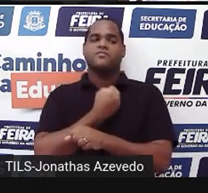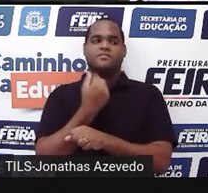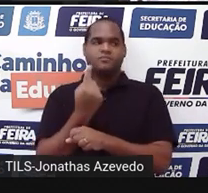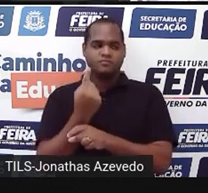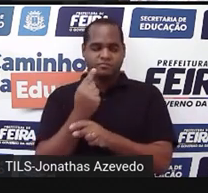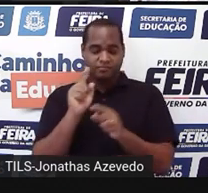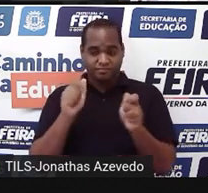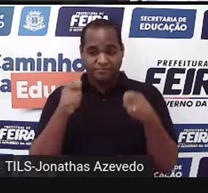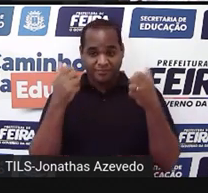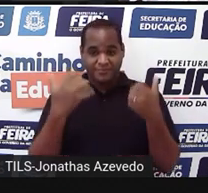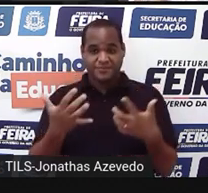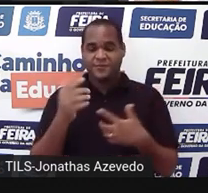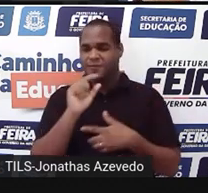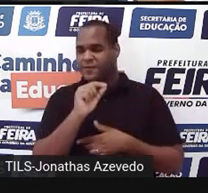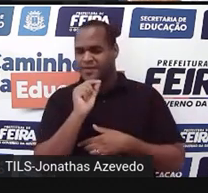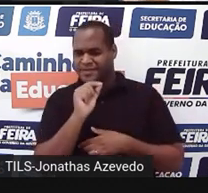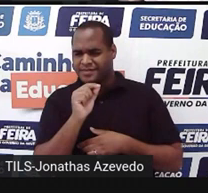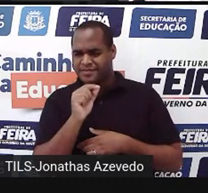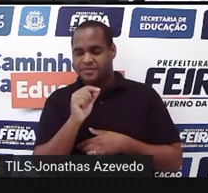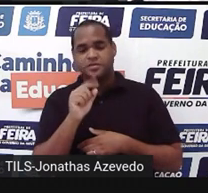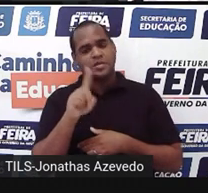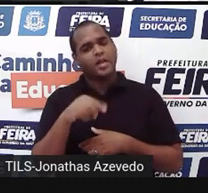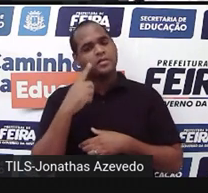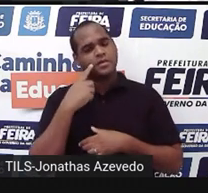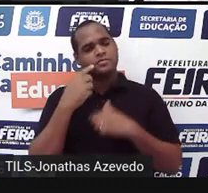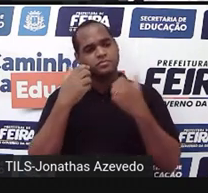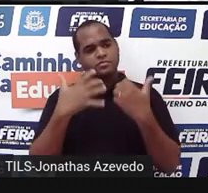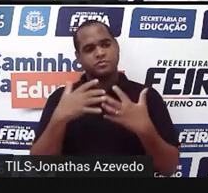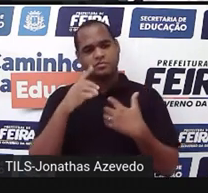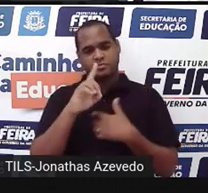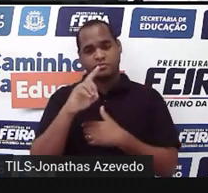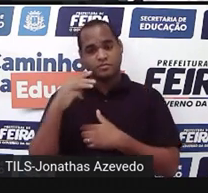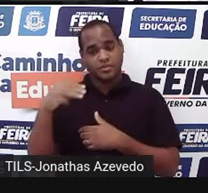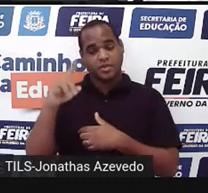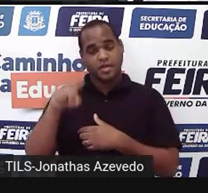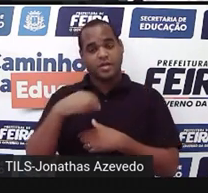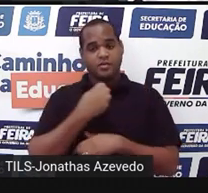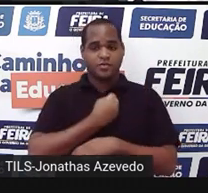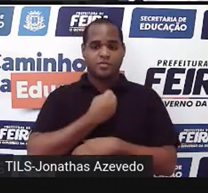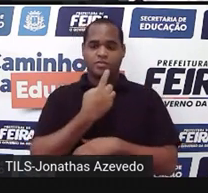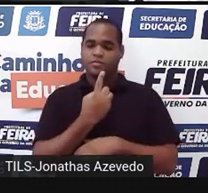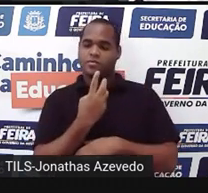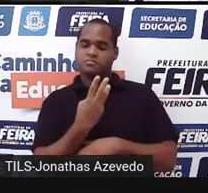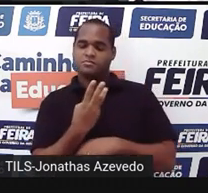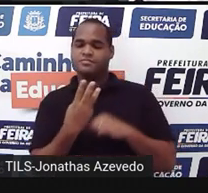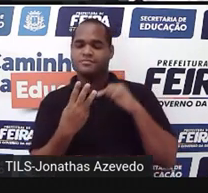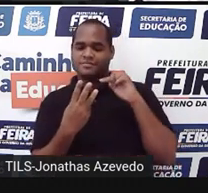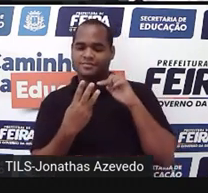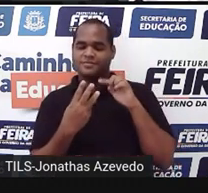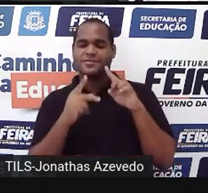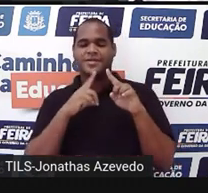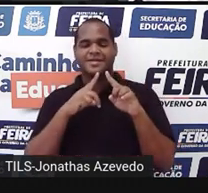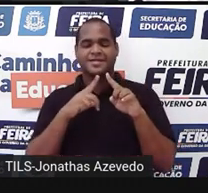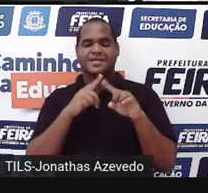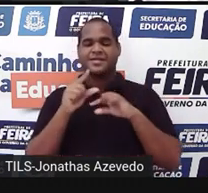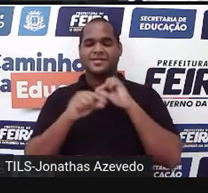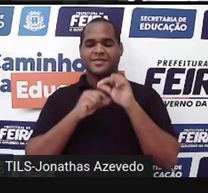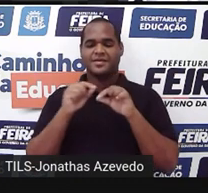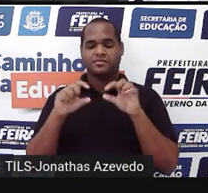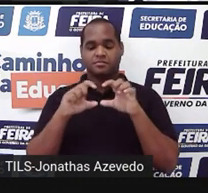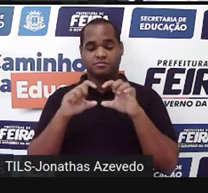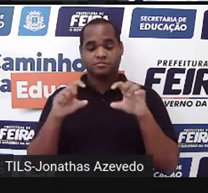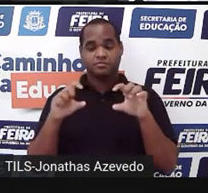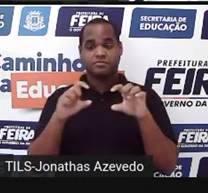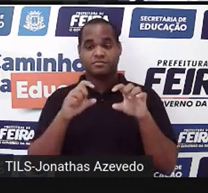gente conta aqui, como a dimensão é 1? 1, 2, 3. Então, aqui a gente tem uma largura